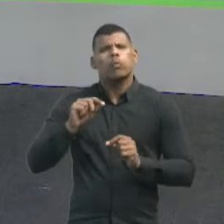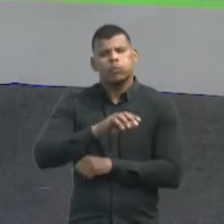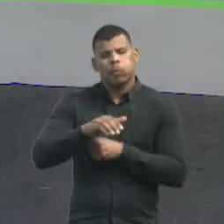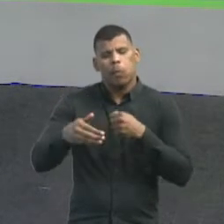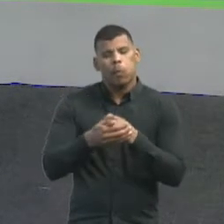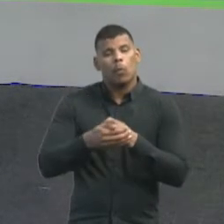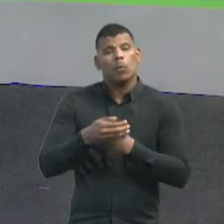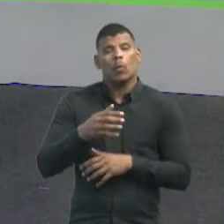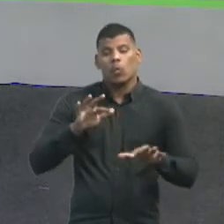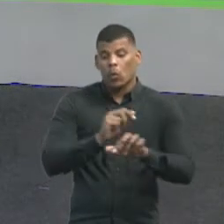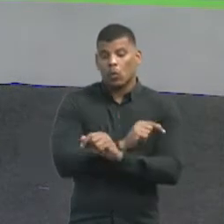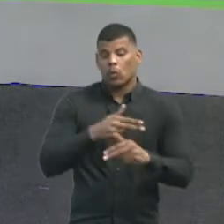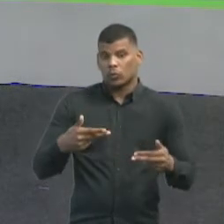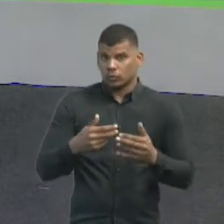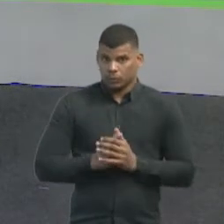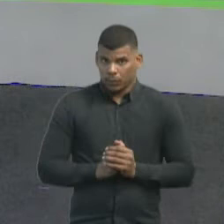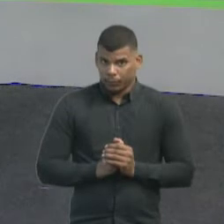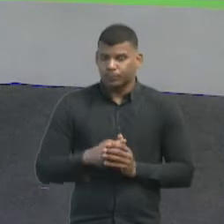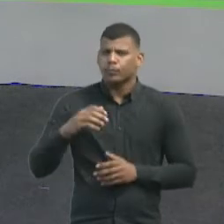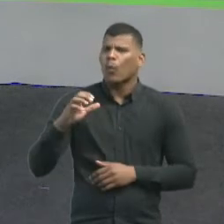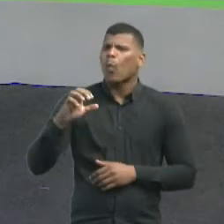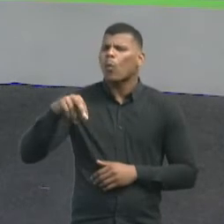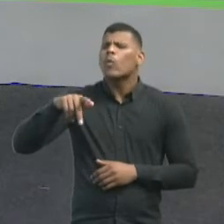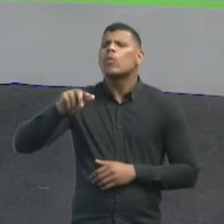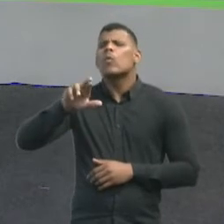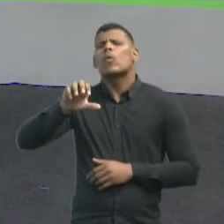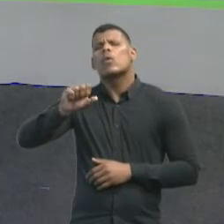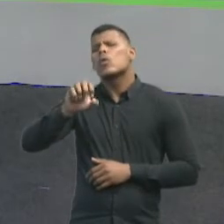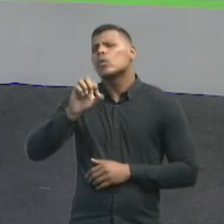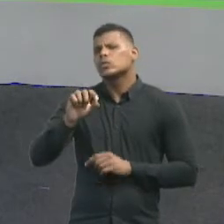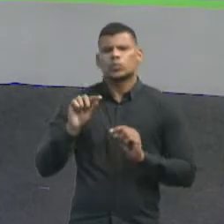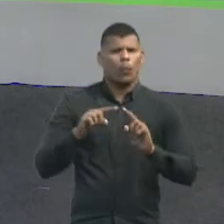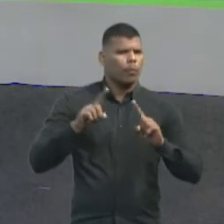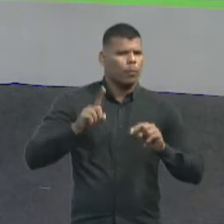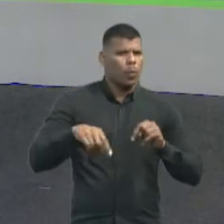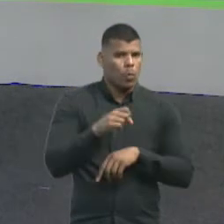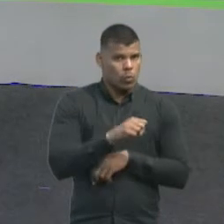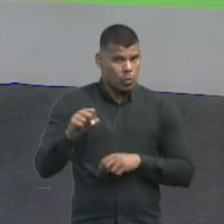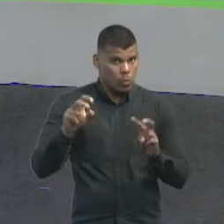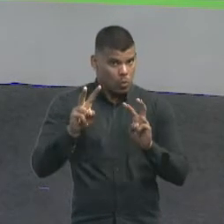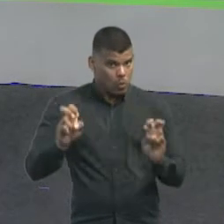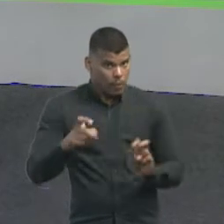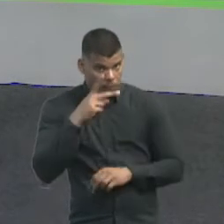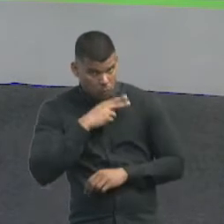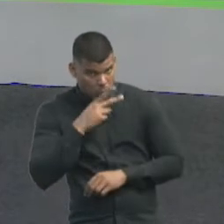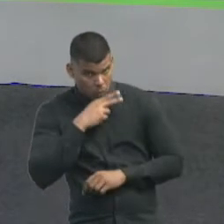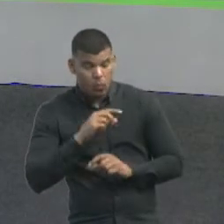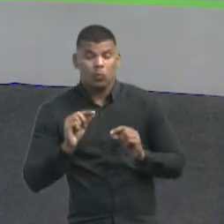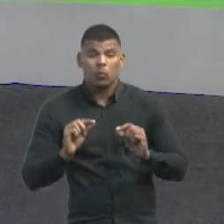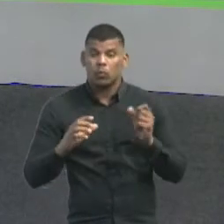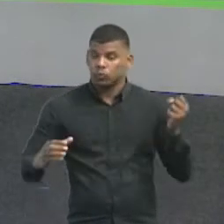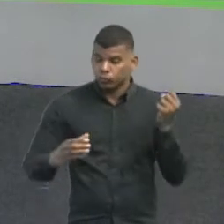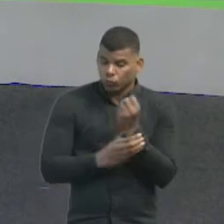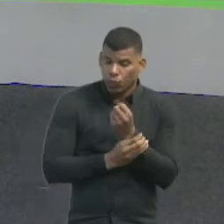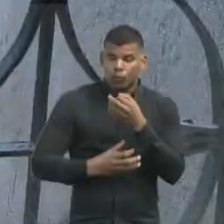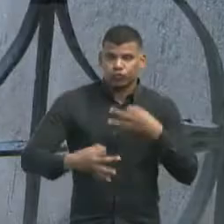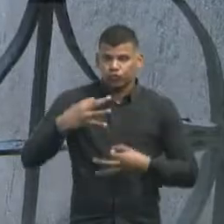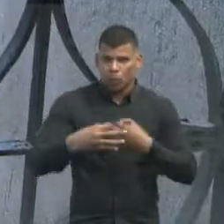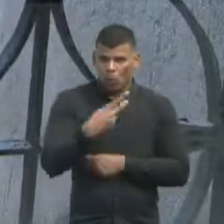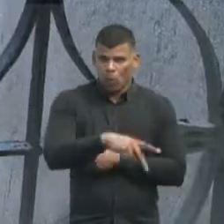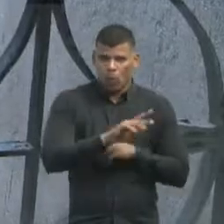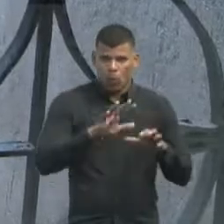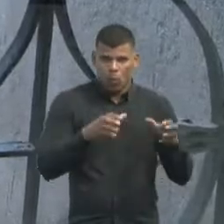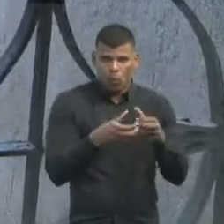No Congresso Nacional, vários projetos defendem o mesmo tema, a segurança jurídica dos animais.